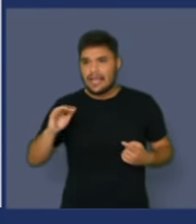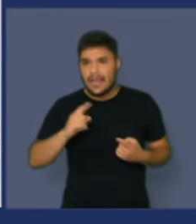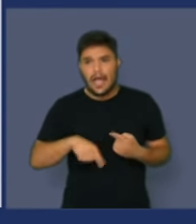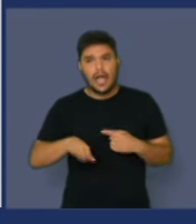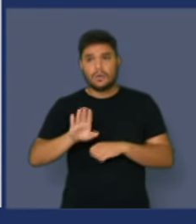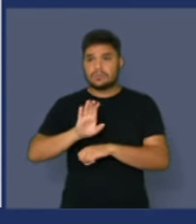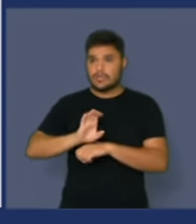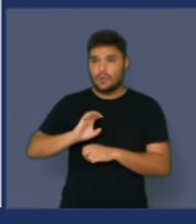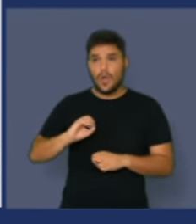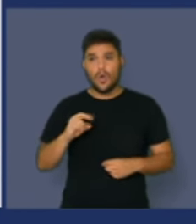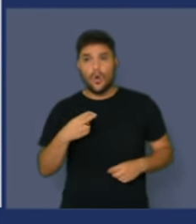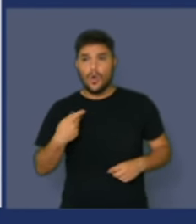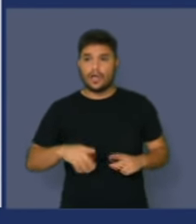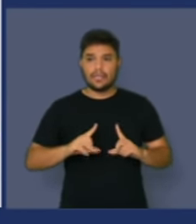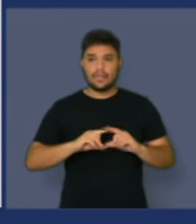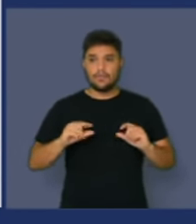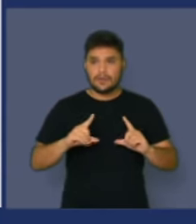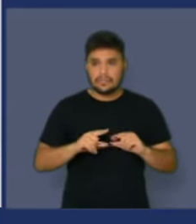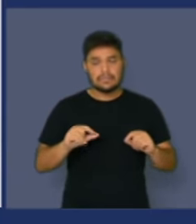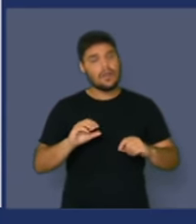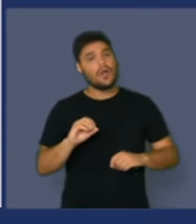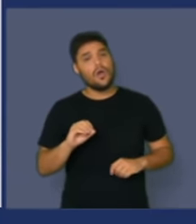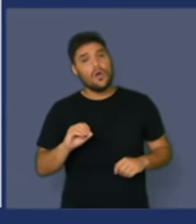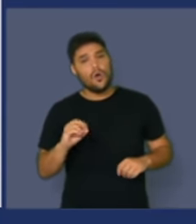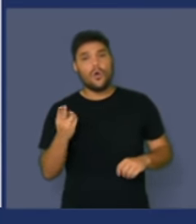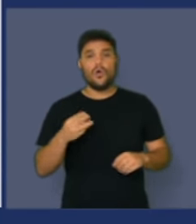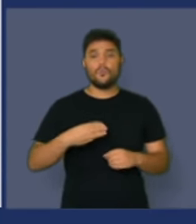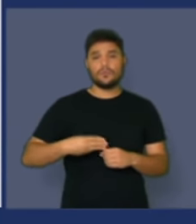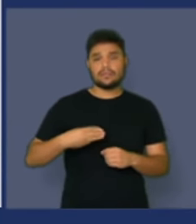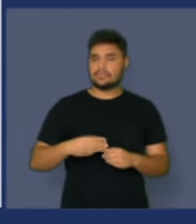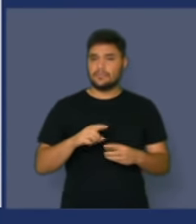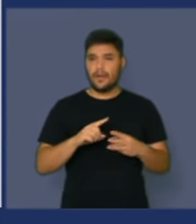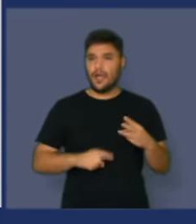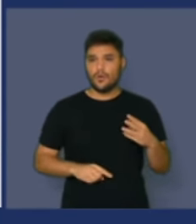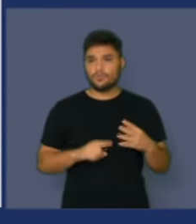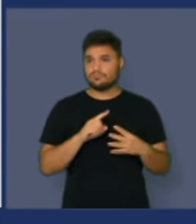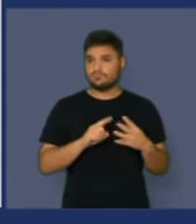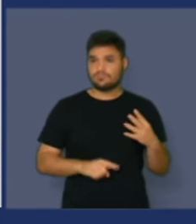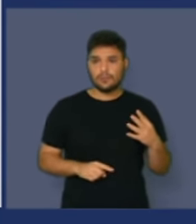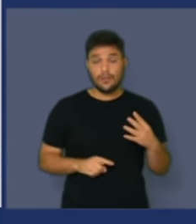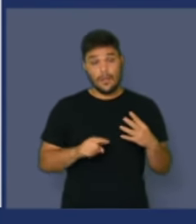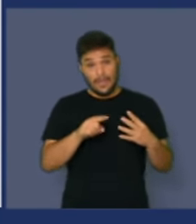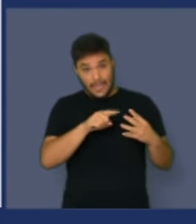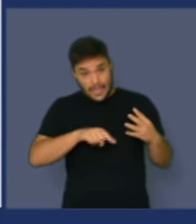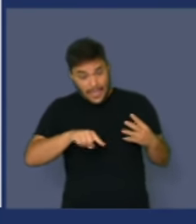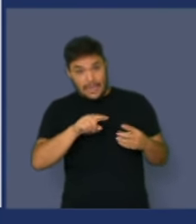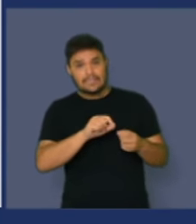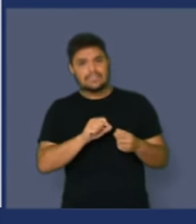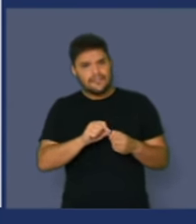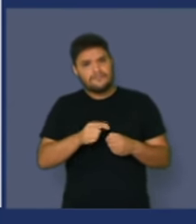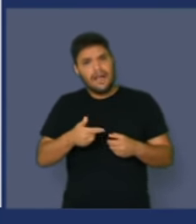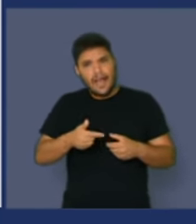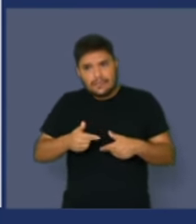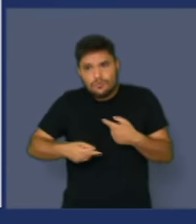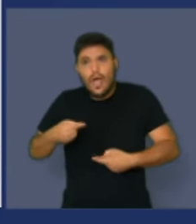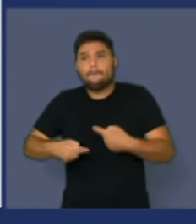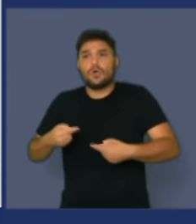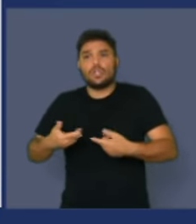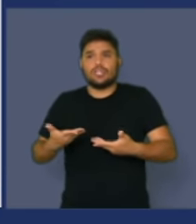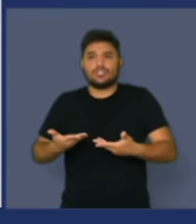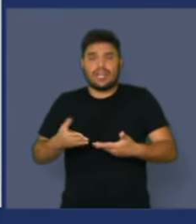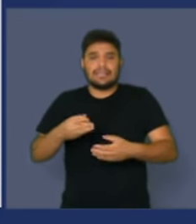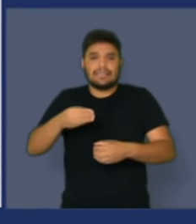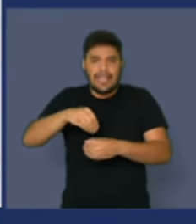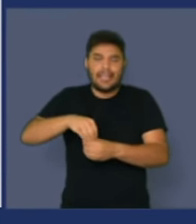estaduais, ou aqui do DF, e os servidores municipais, é quem executa as políticas lá na ponta. E